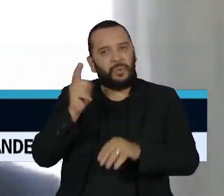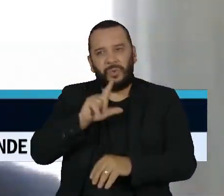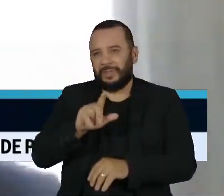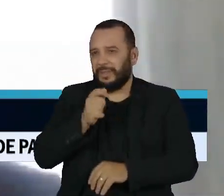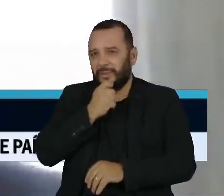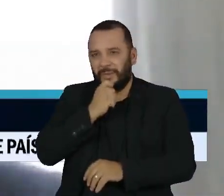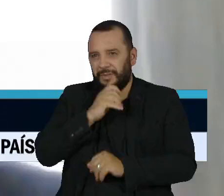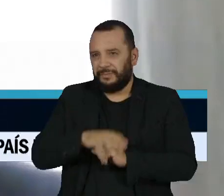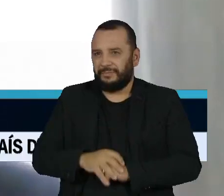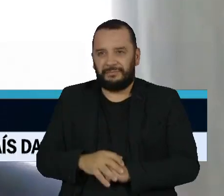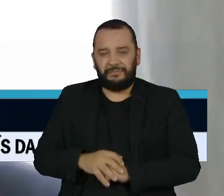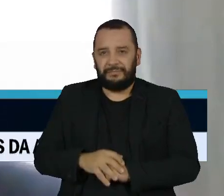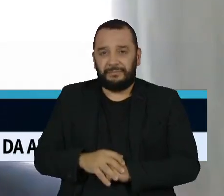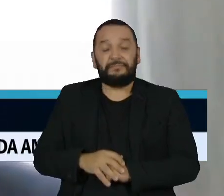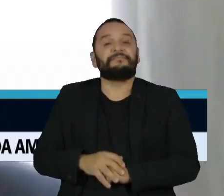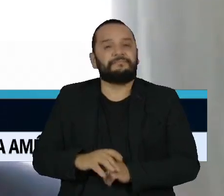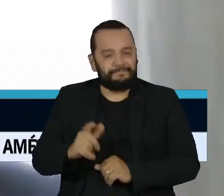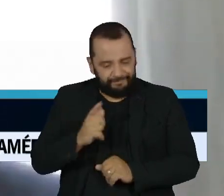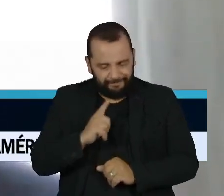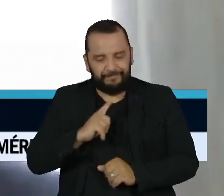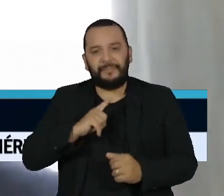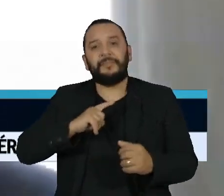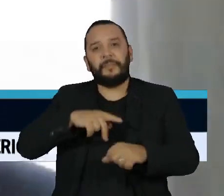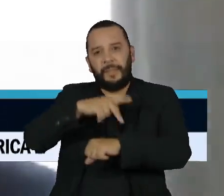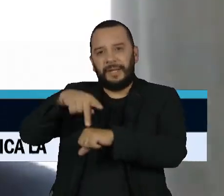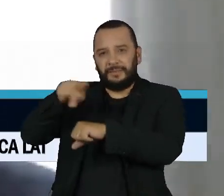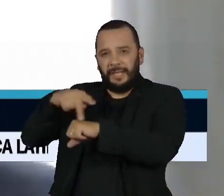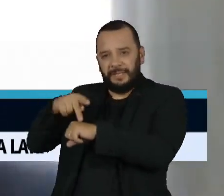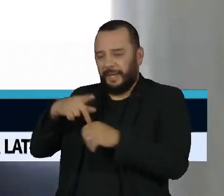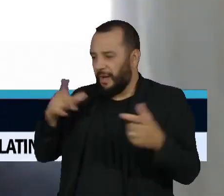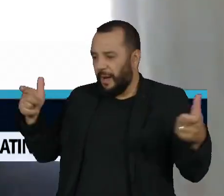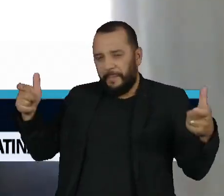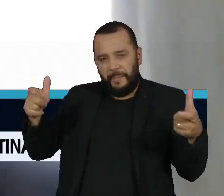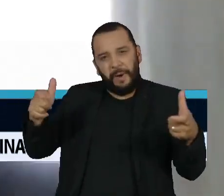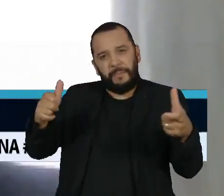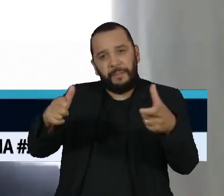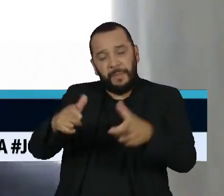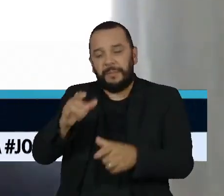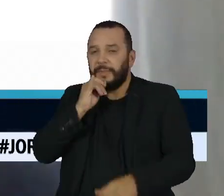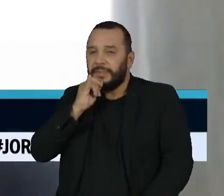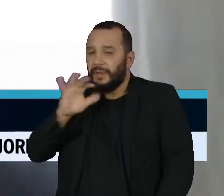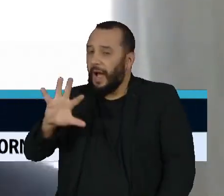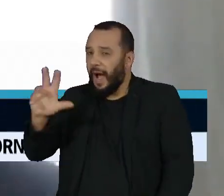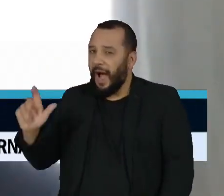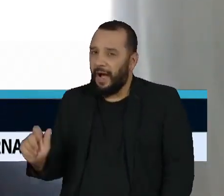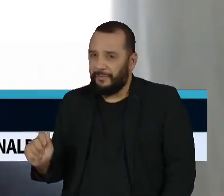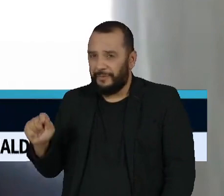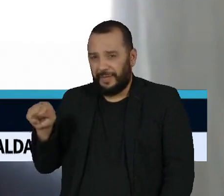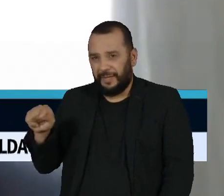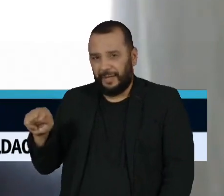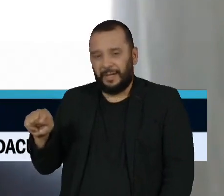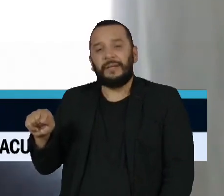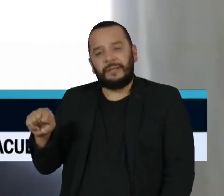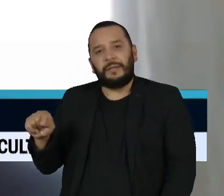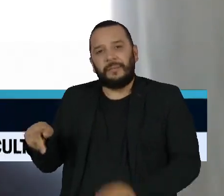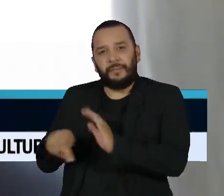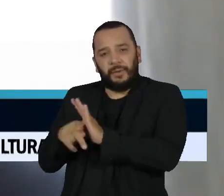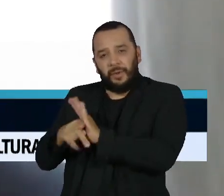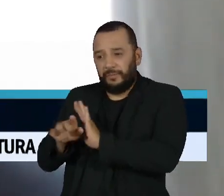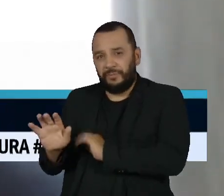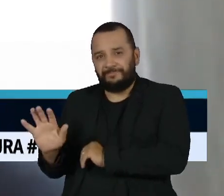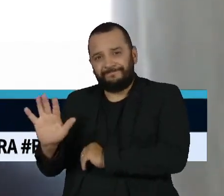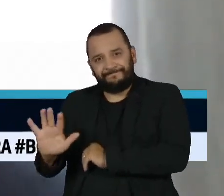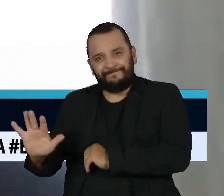Globalmente, os números estão caindo. Em países da África subsaariana, que é mais desproporcionalmente afetada pelo HIV,